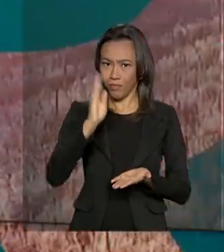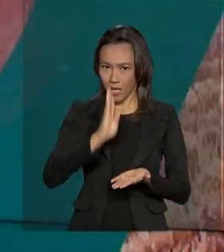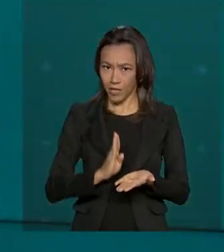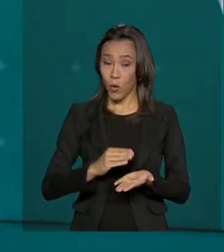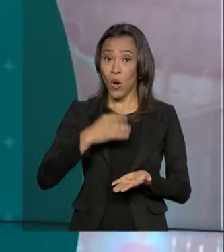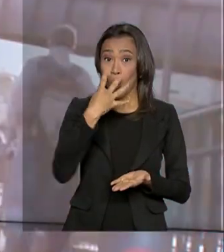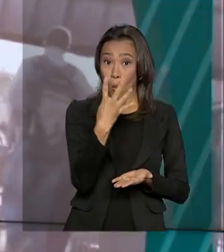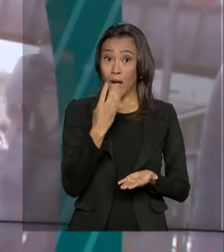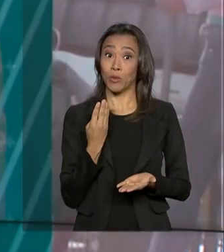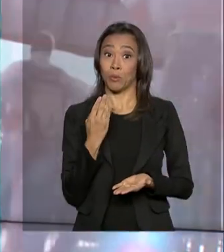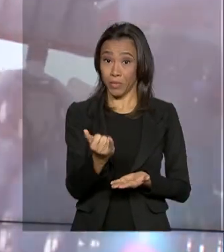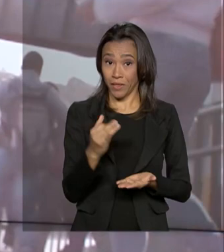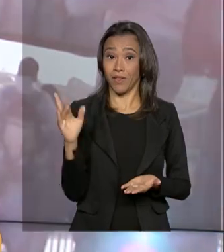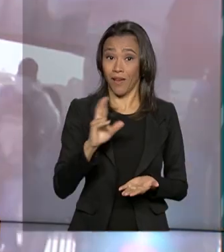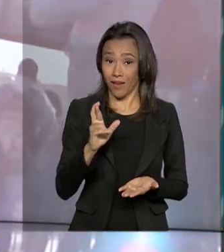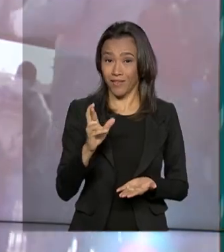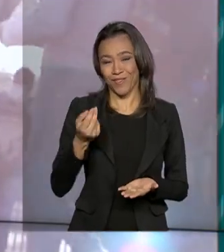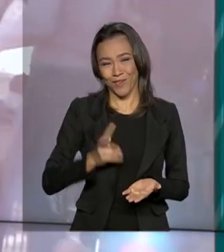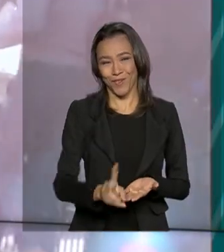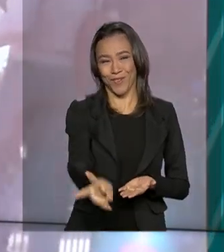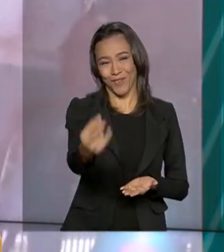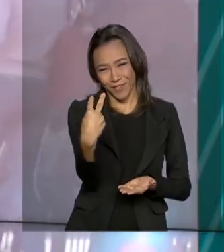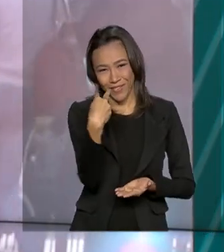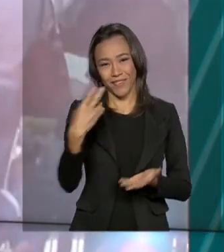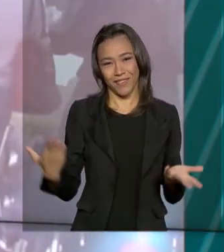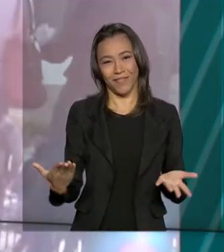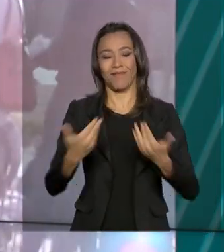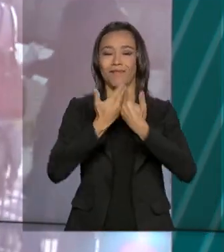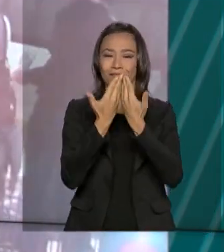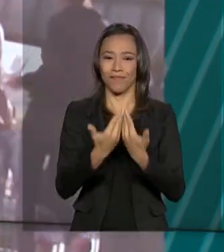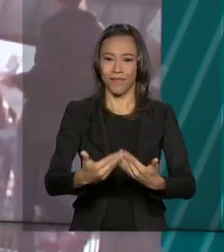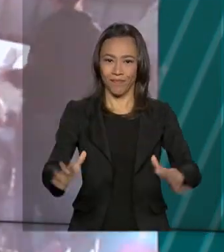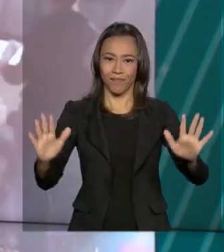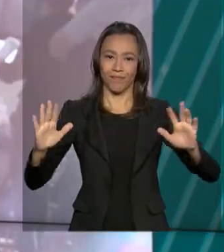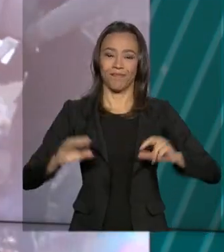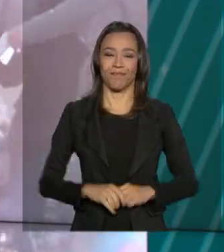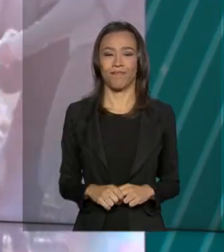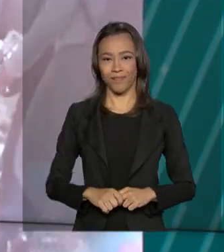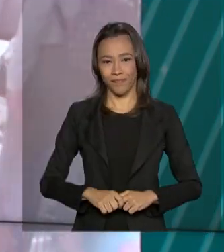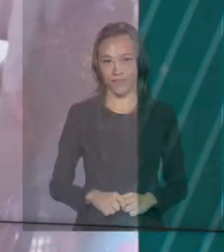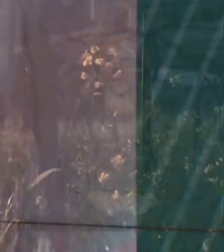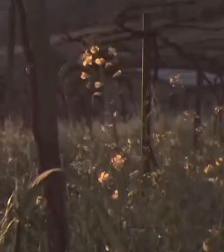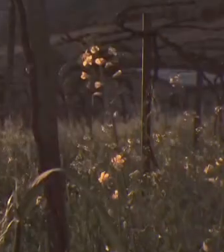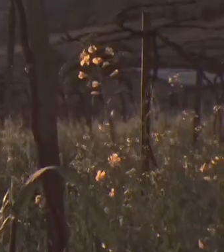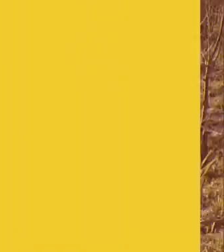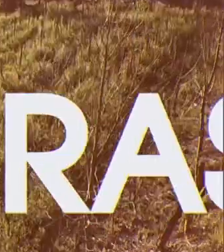4 bilhões de reais. Fique com a gente, Brasil em dia já está no ar.